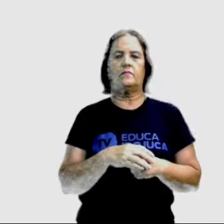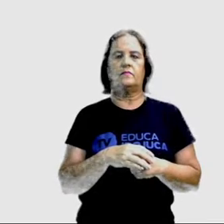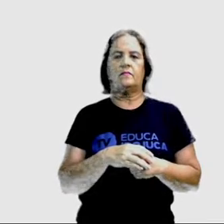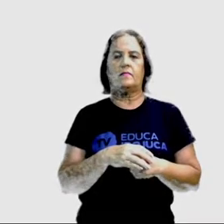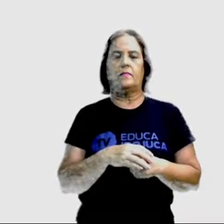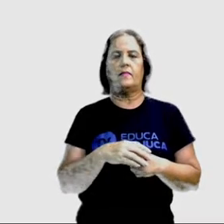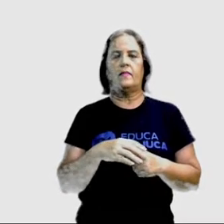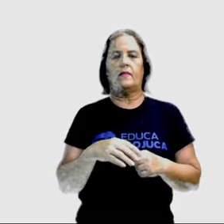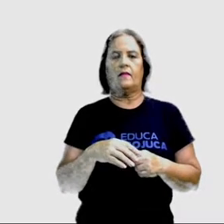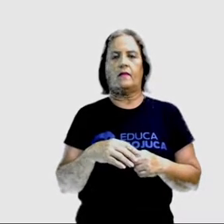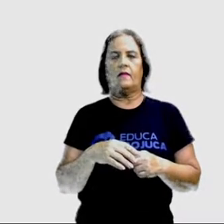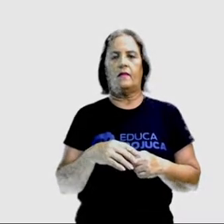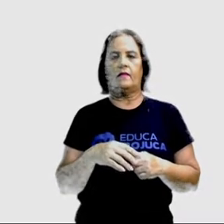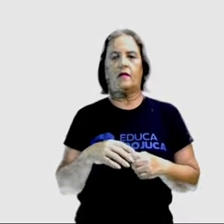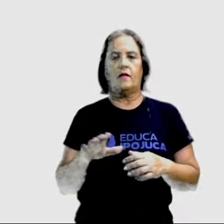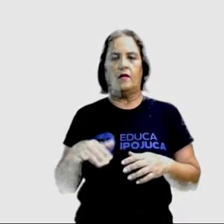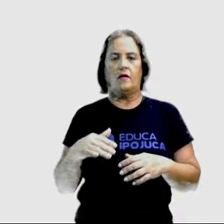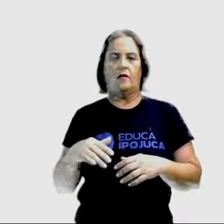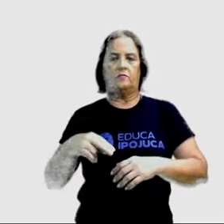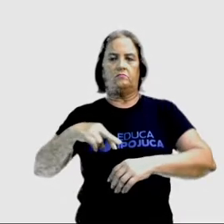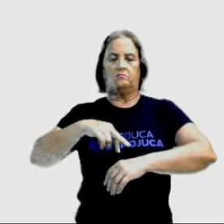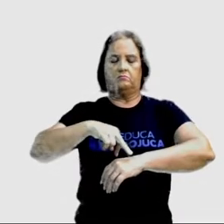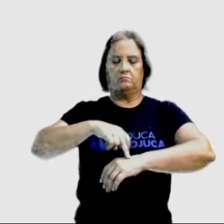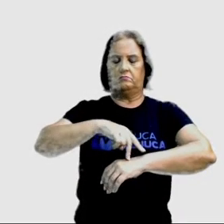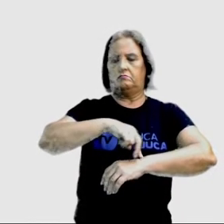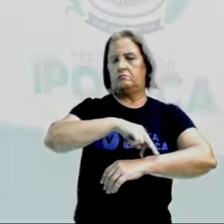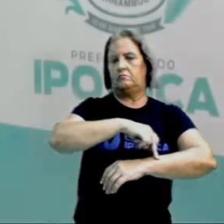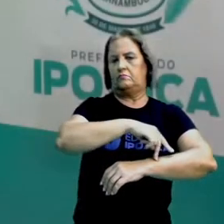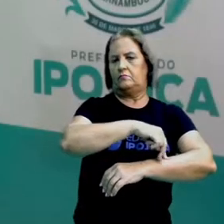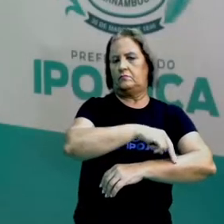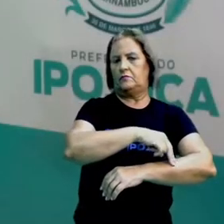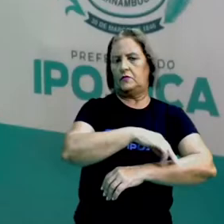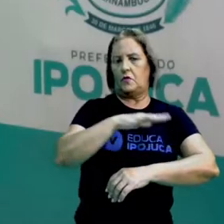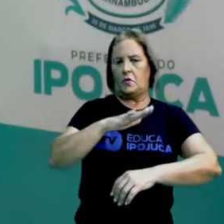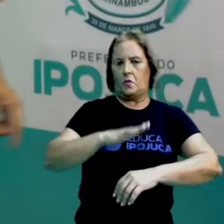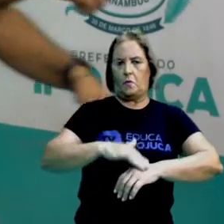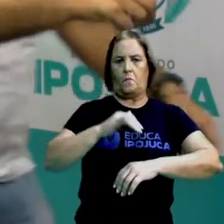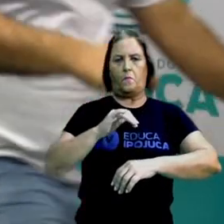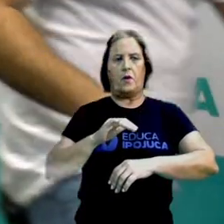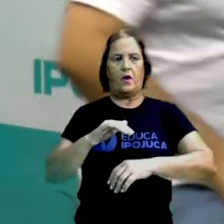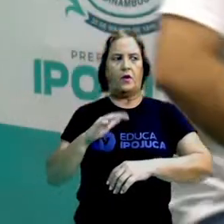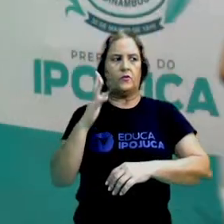Gisele Bicham é a modelo mais bonita do mundo.